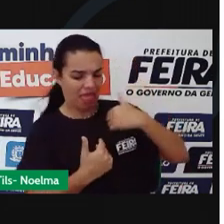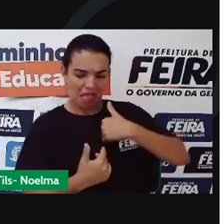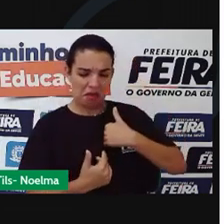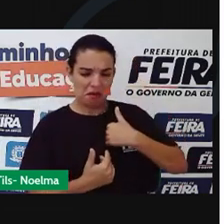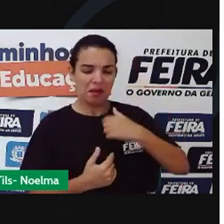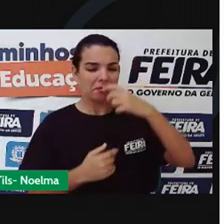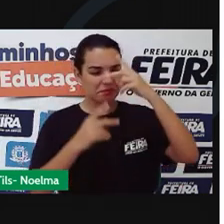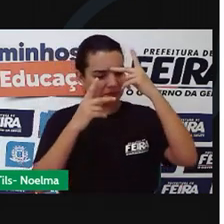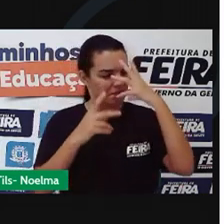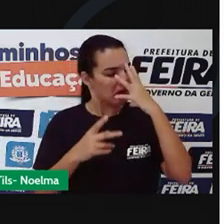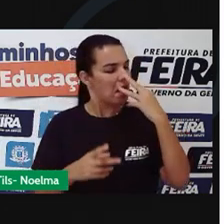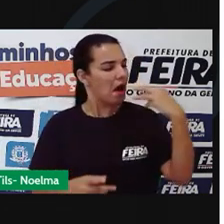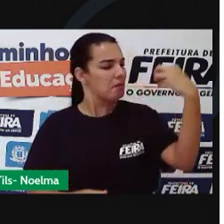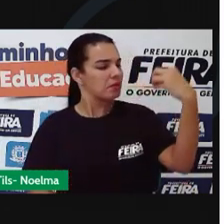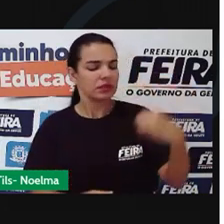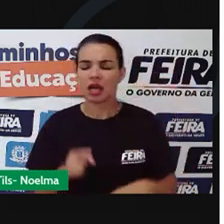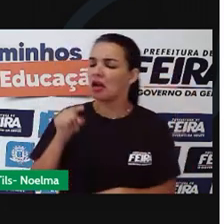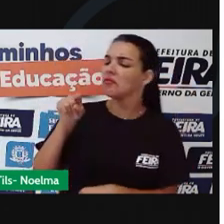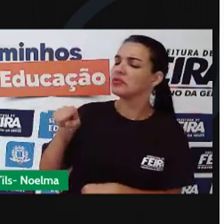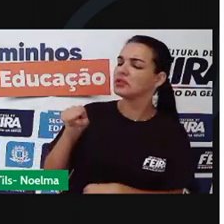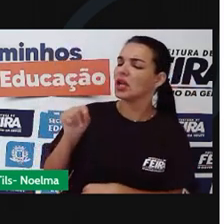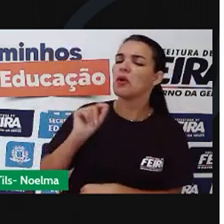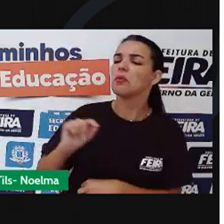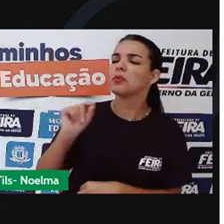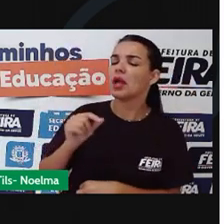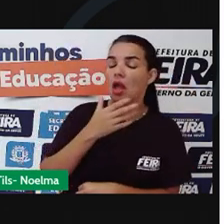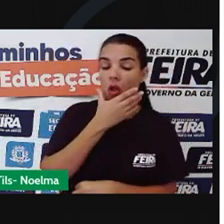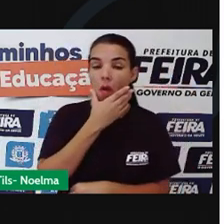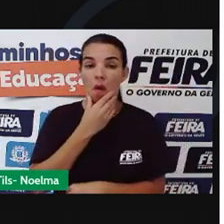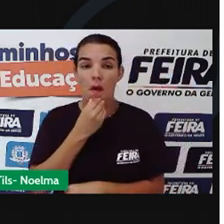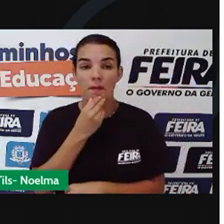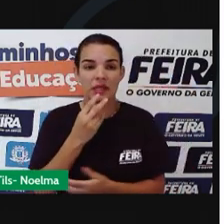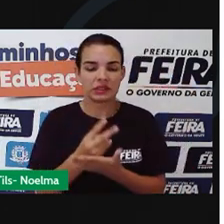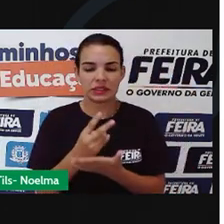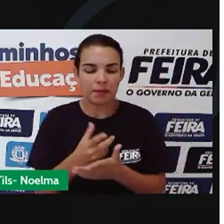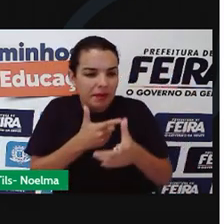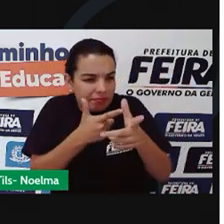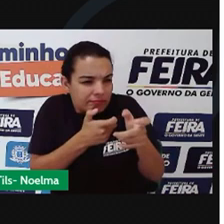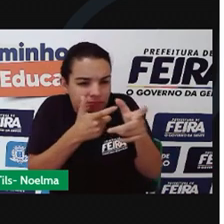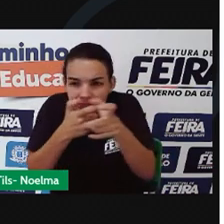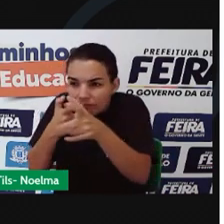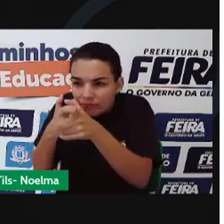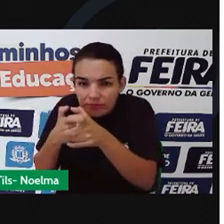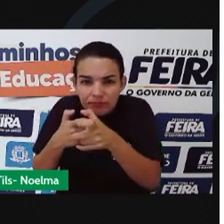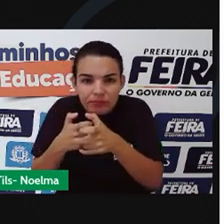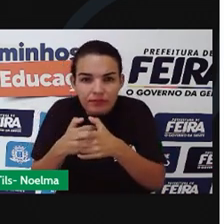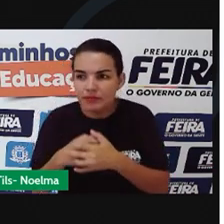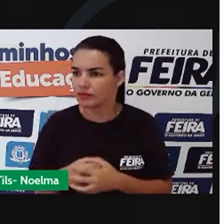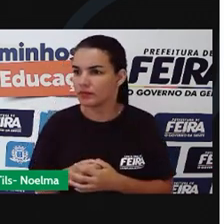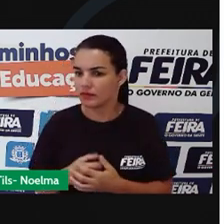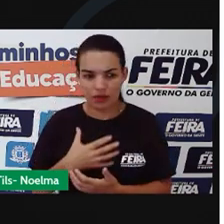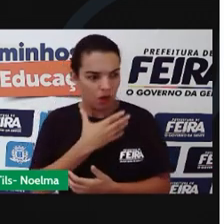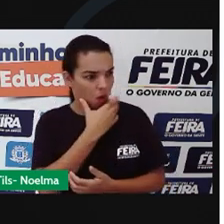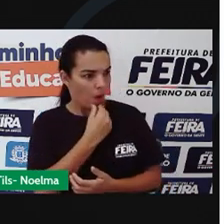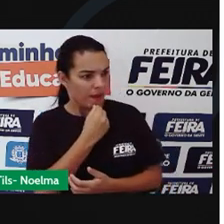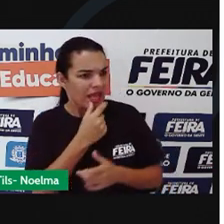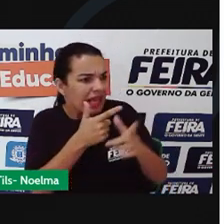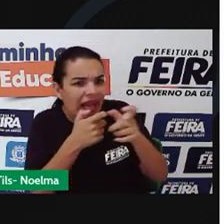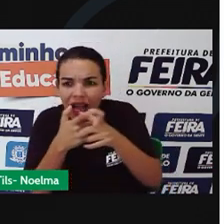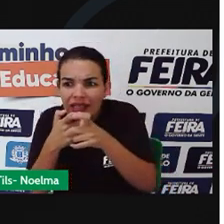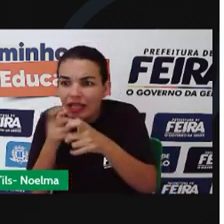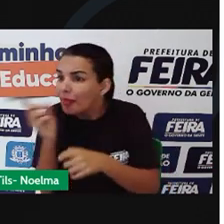raposa. E você? É um desses homens que vem caçar? Homem que caça? Não, não.